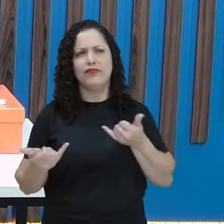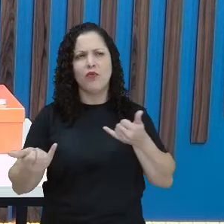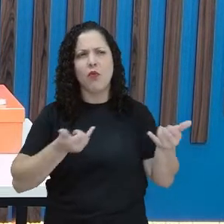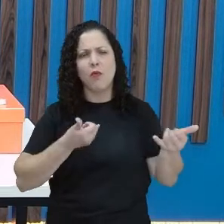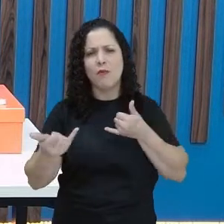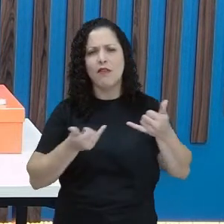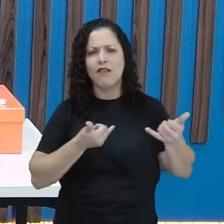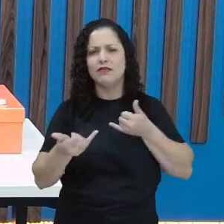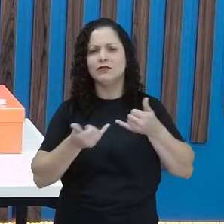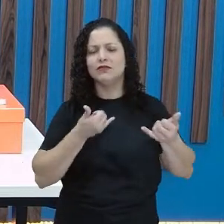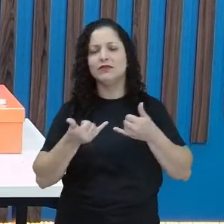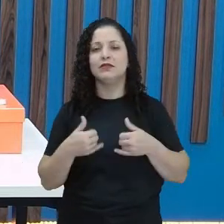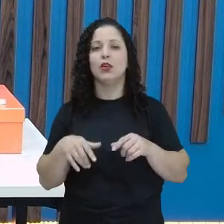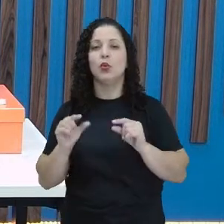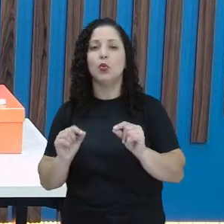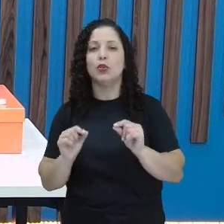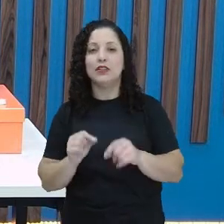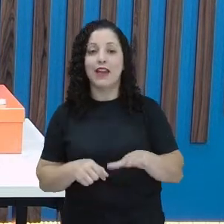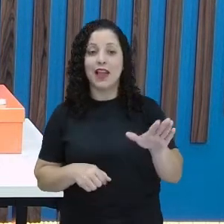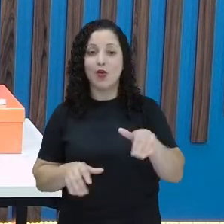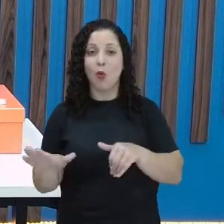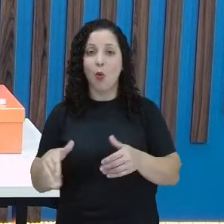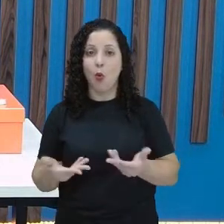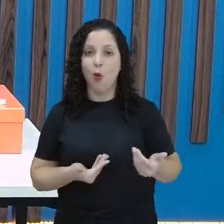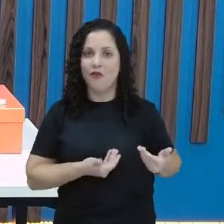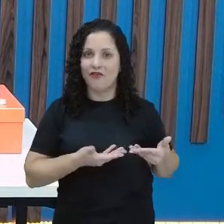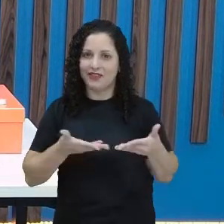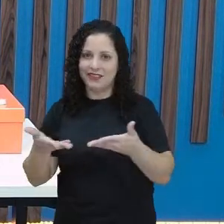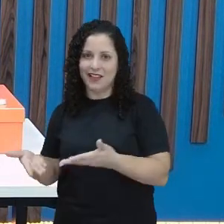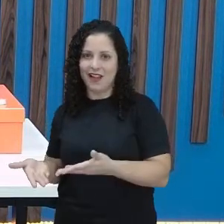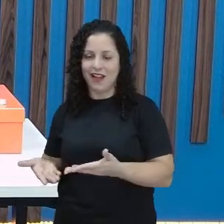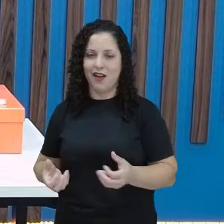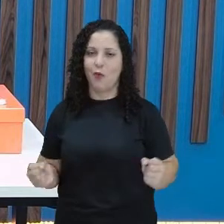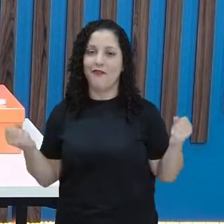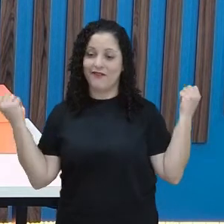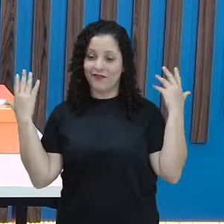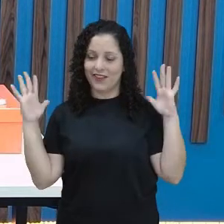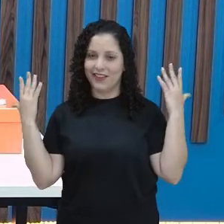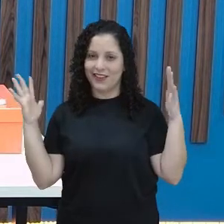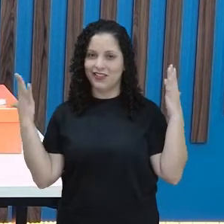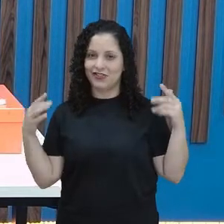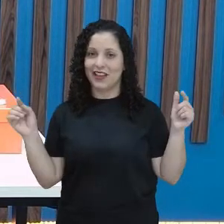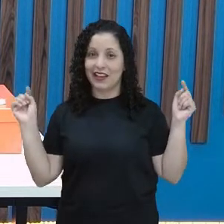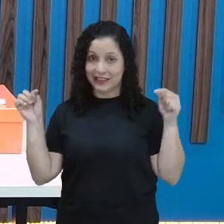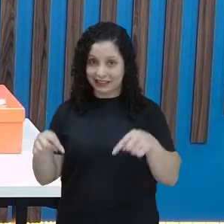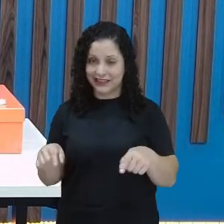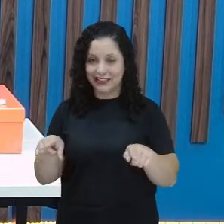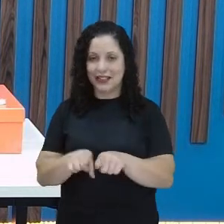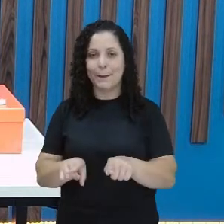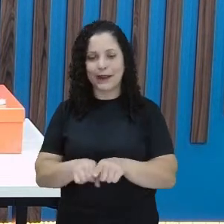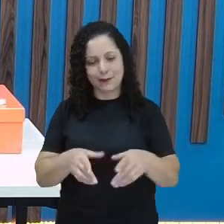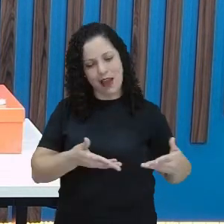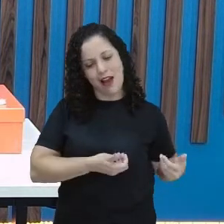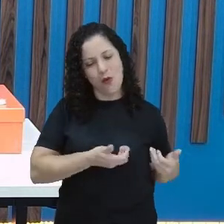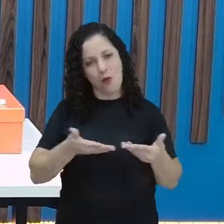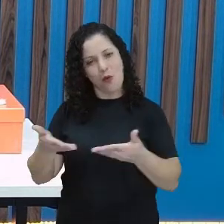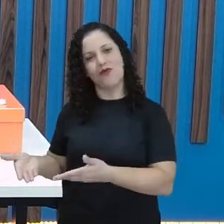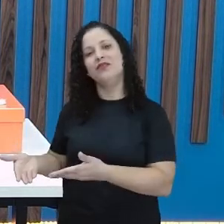alguma coisa, se quer convidar para alguma festa, porque até o bilhete serve para convidar.